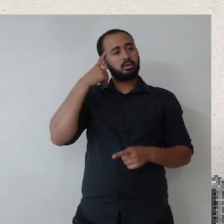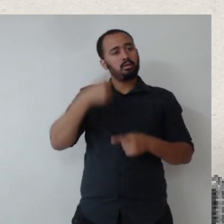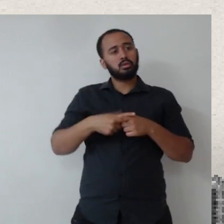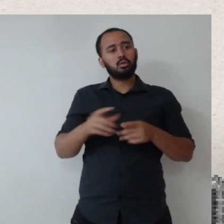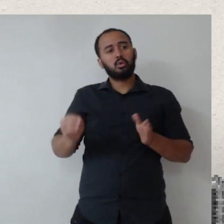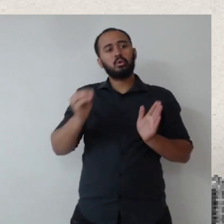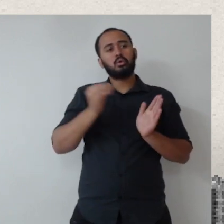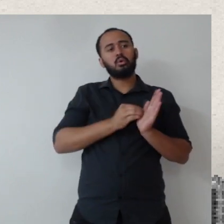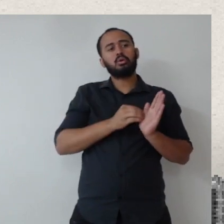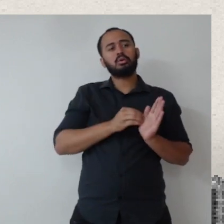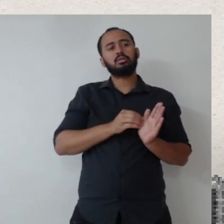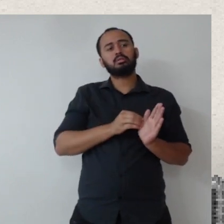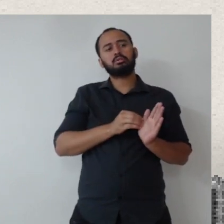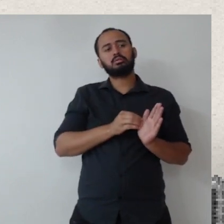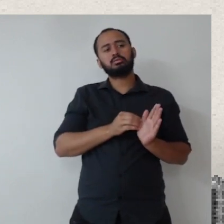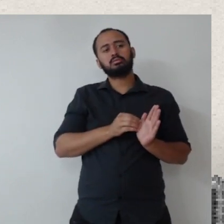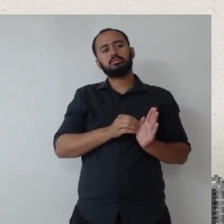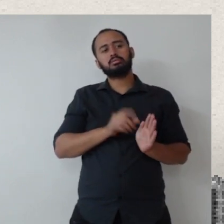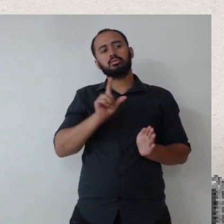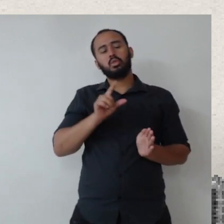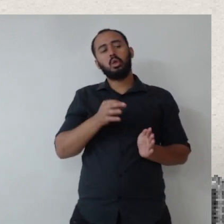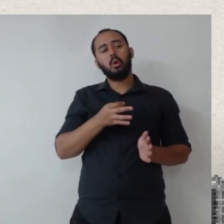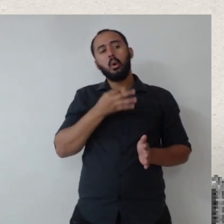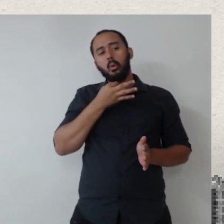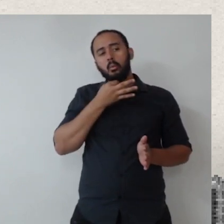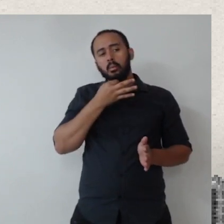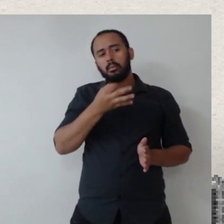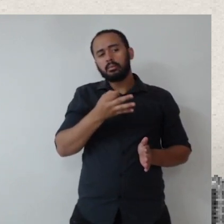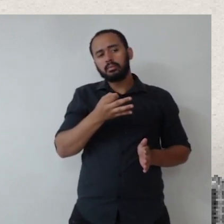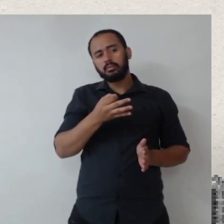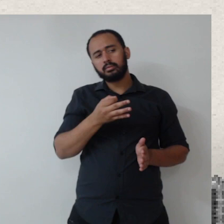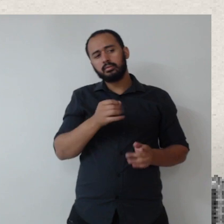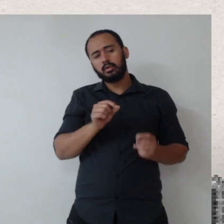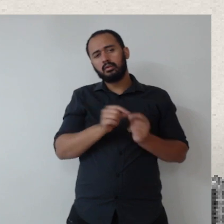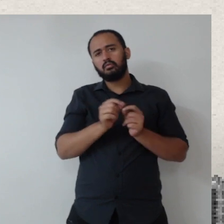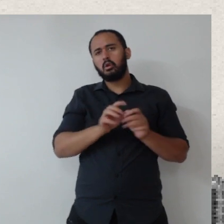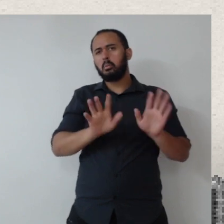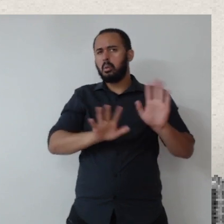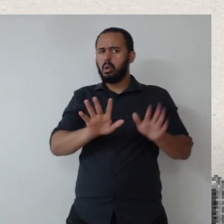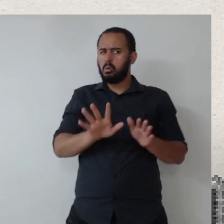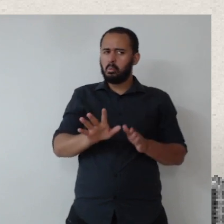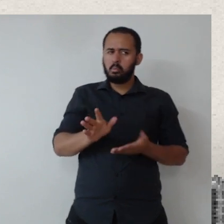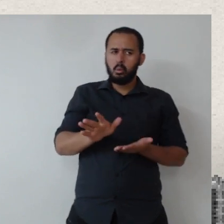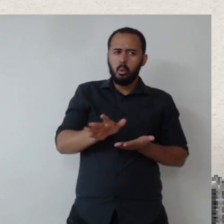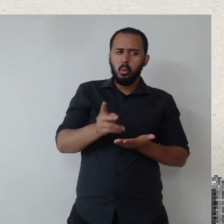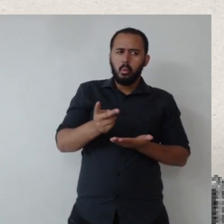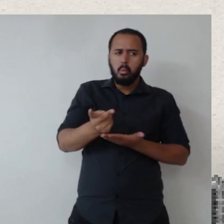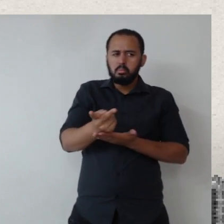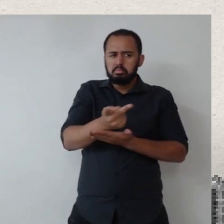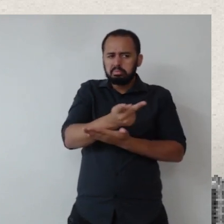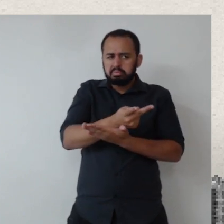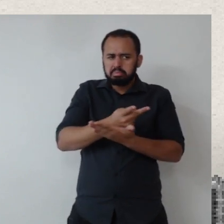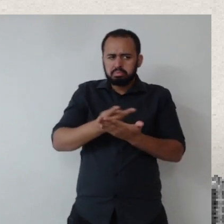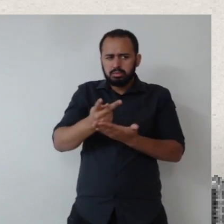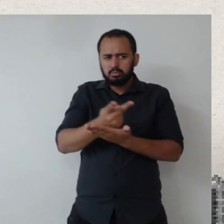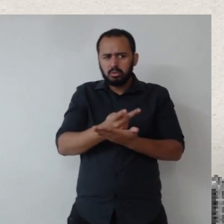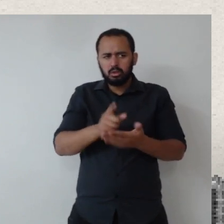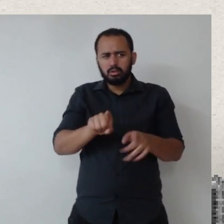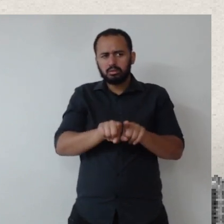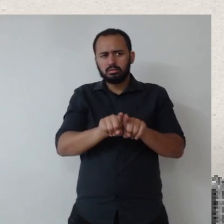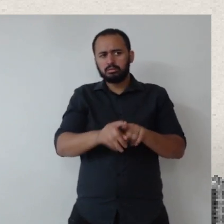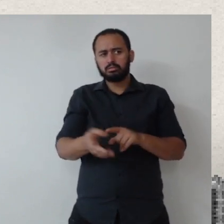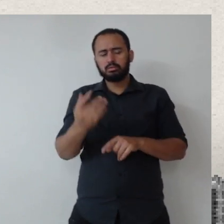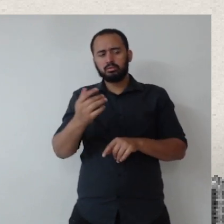O Carlos até colocou aqui no chat o indicador. A gente já faz esse mapeamento, né? do indicador de equidade de